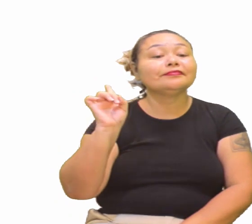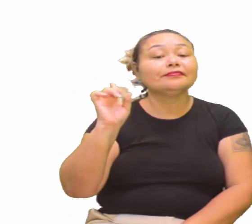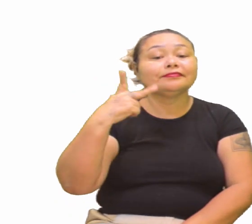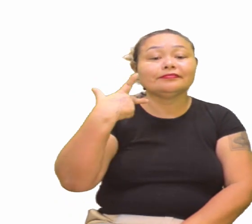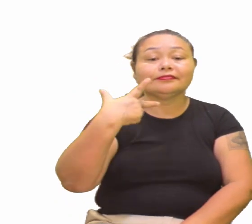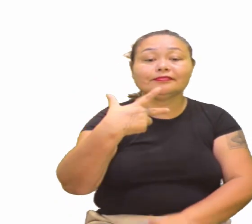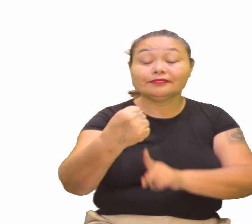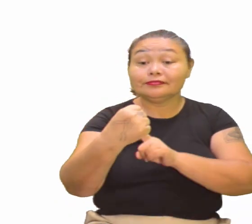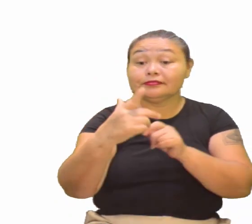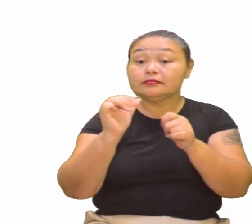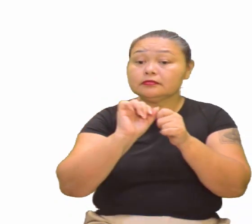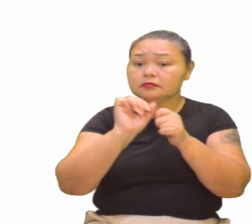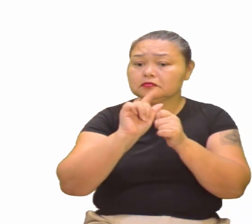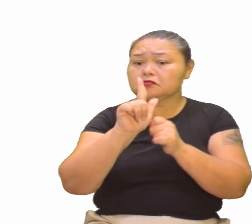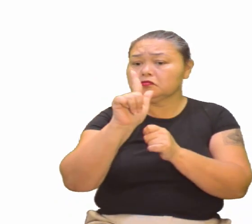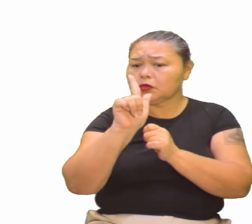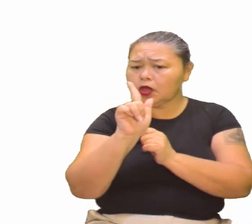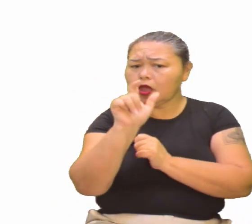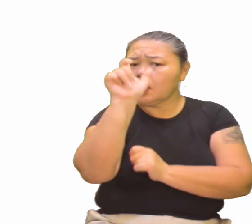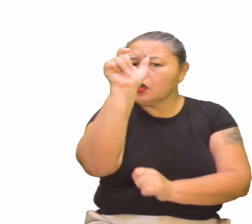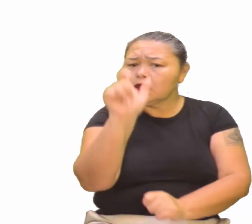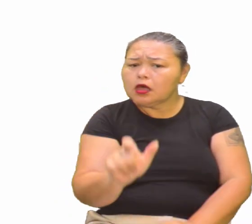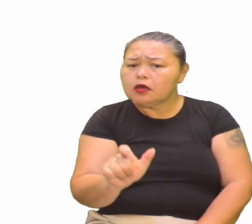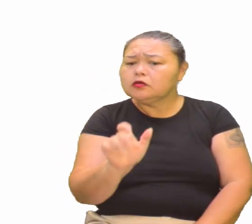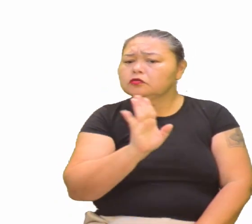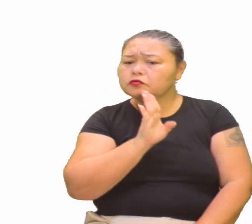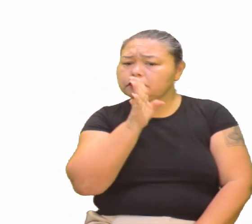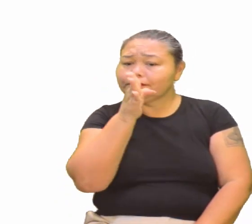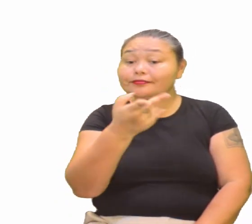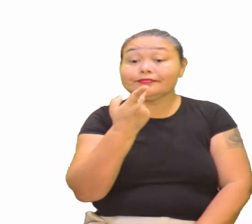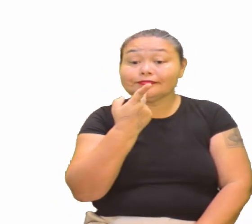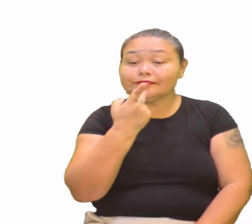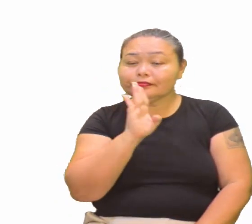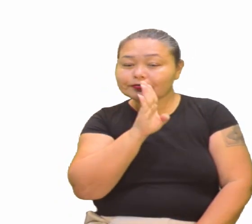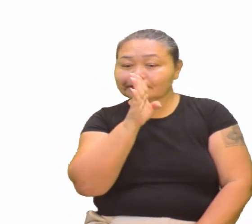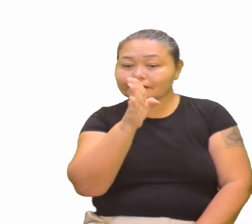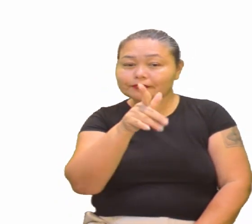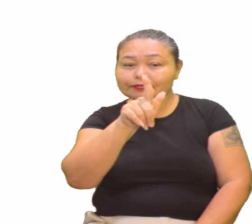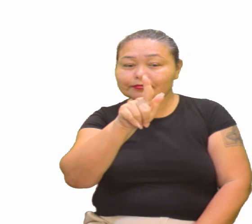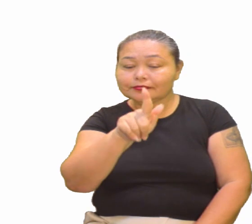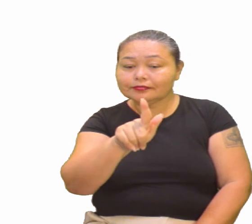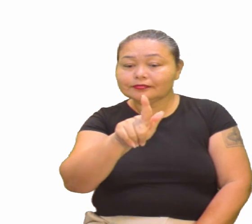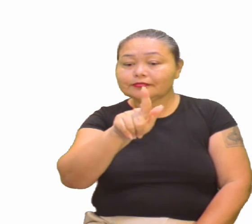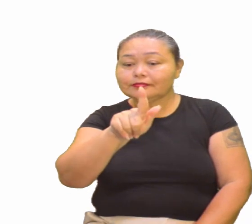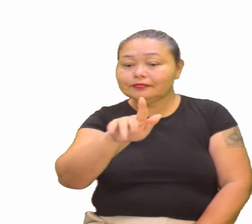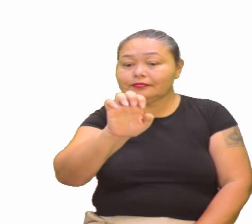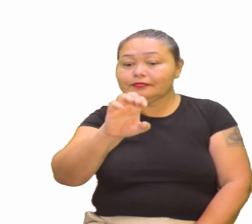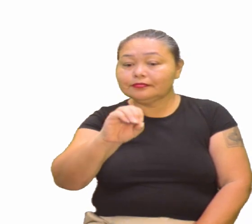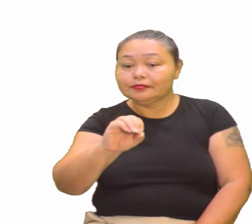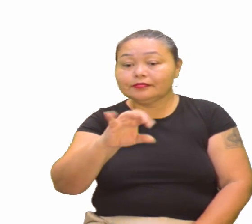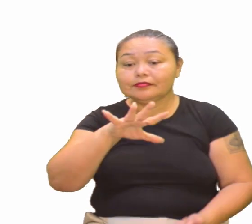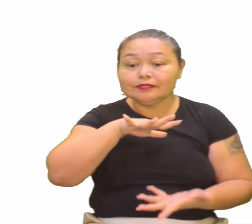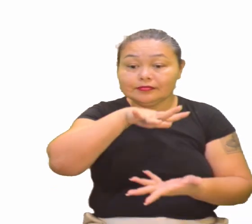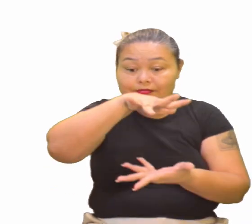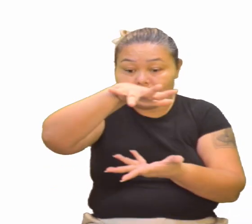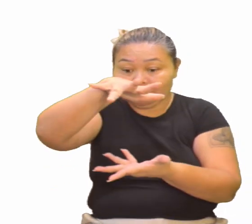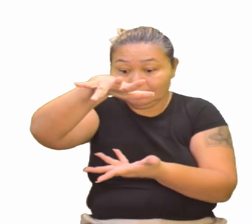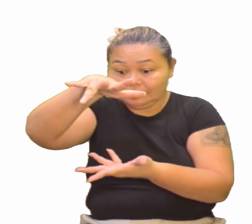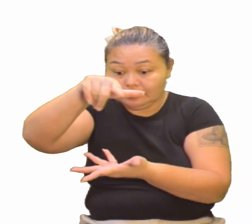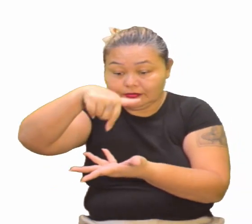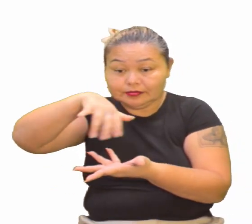Superação do geocentrismo. Ó, o que é o geocentrismo? Falei agora há pouco, vamos separar. Geo é a Terra,